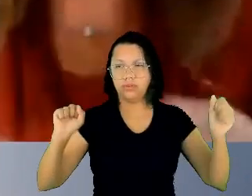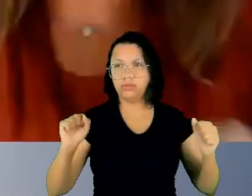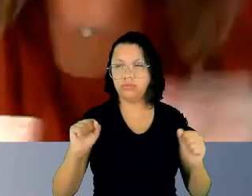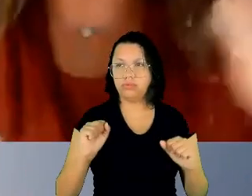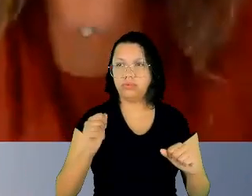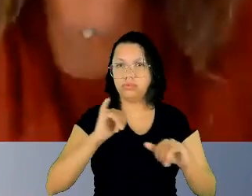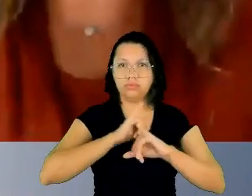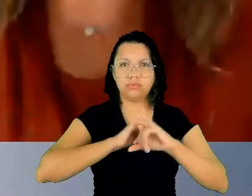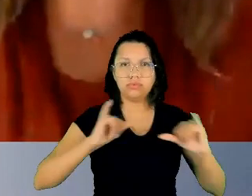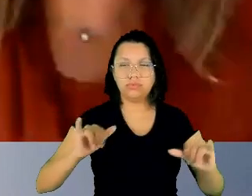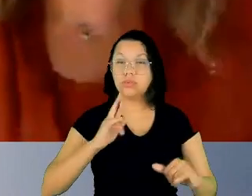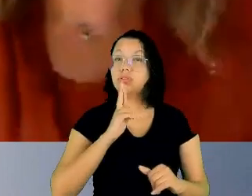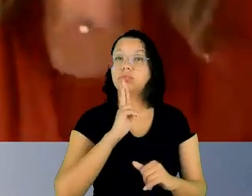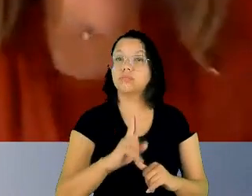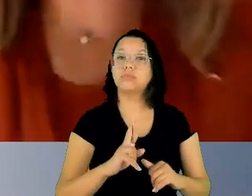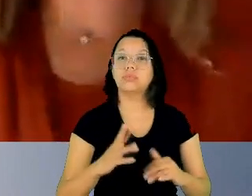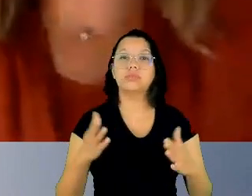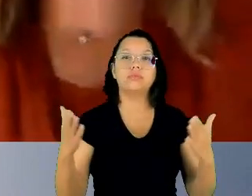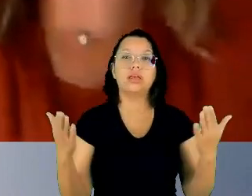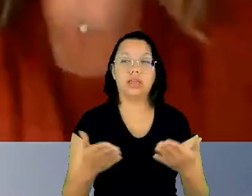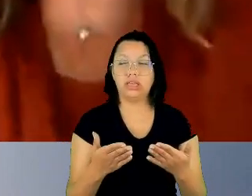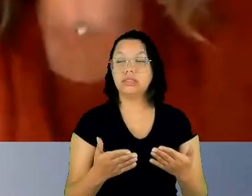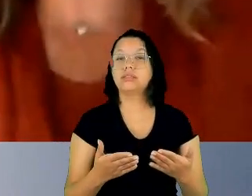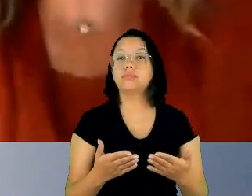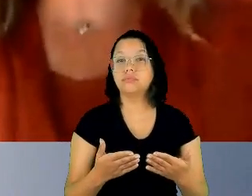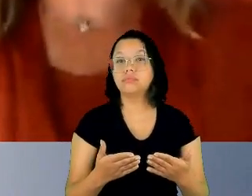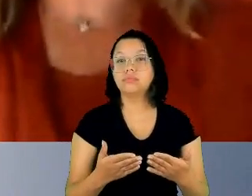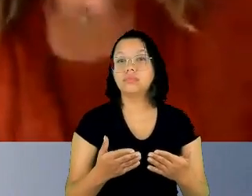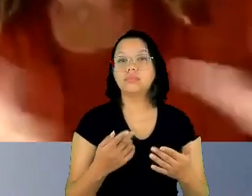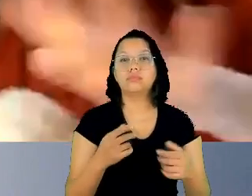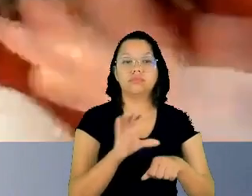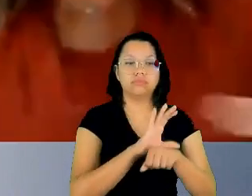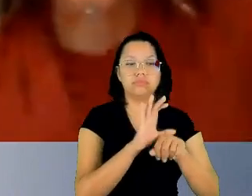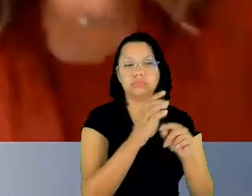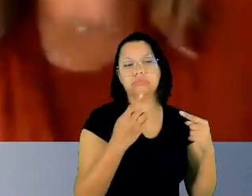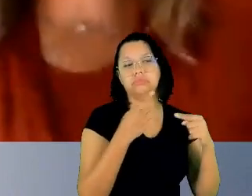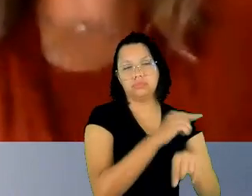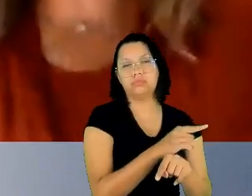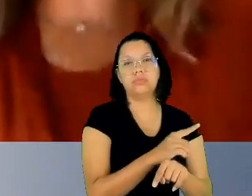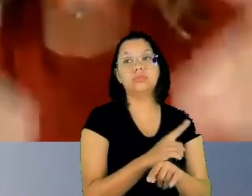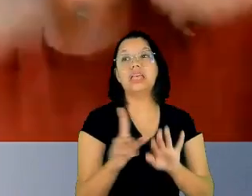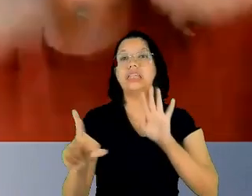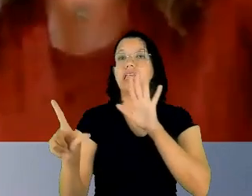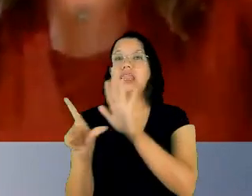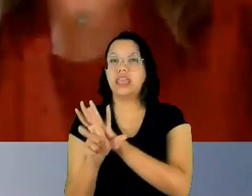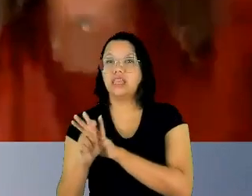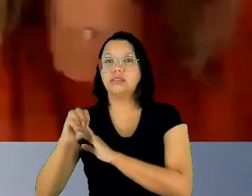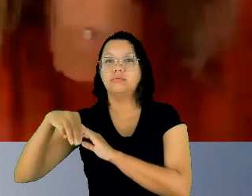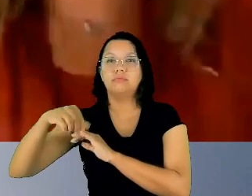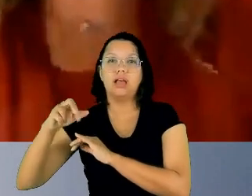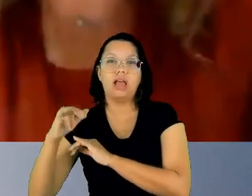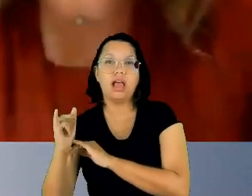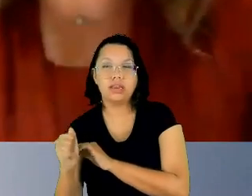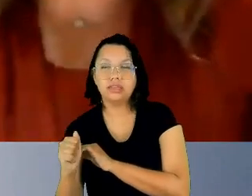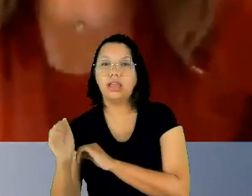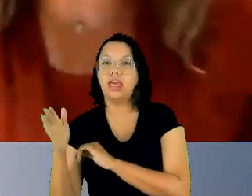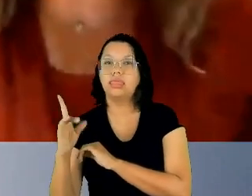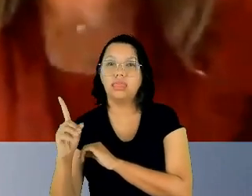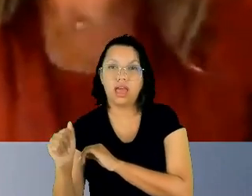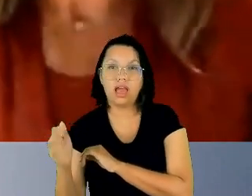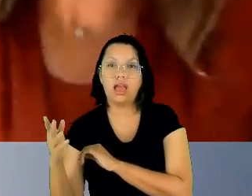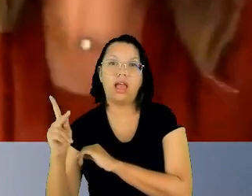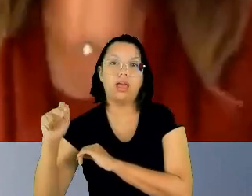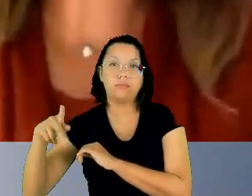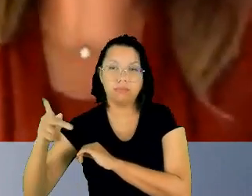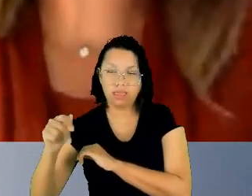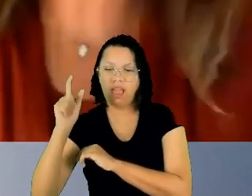fundada sobre a inconstitucionalidade da lei a lei Marga Penha é constitucional e aí pacificou e aí temos outra agenda que é implementar a